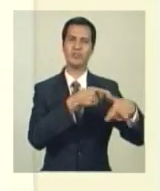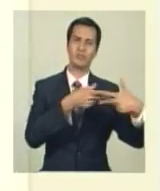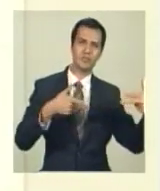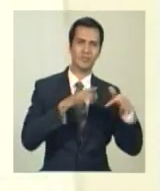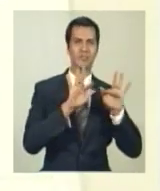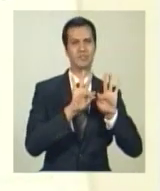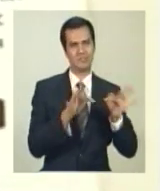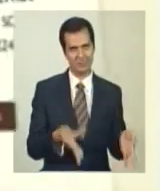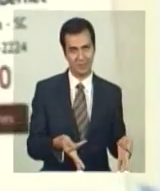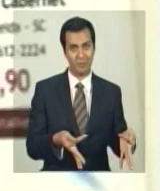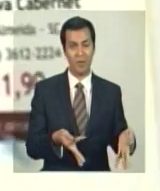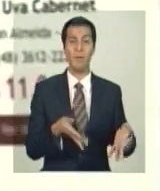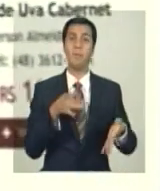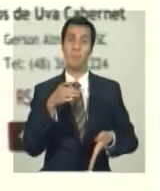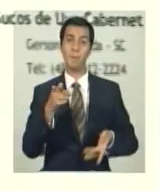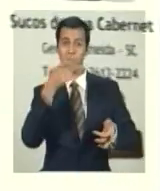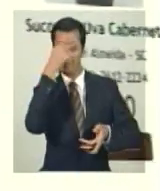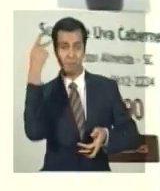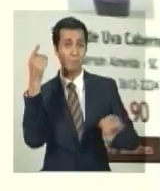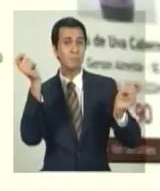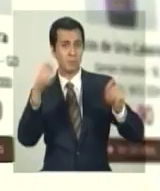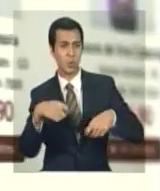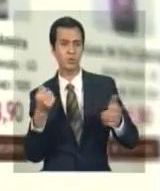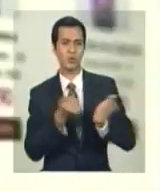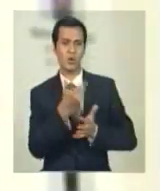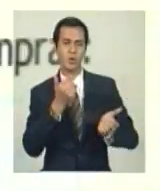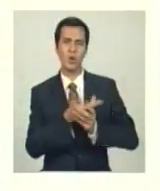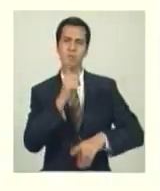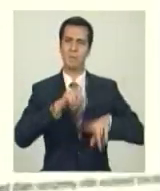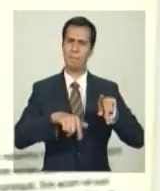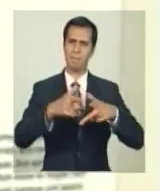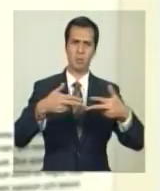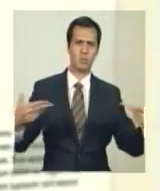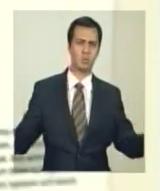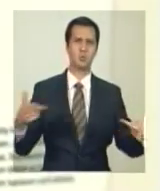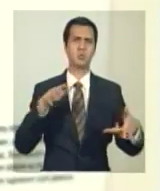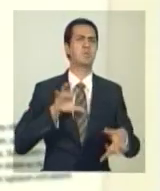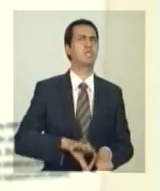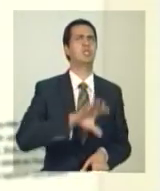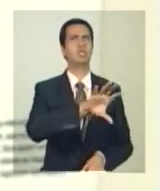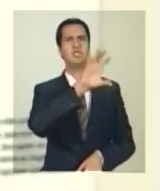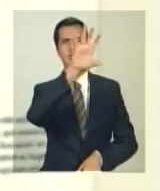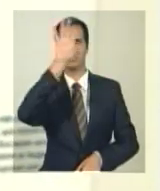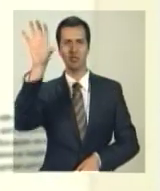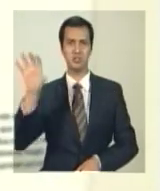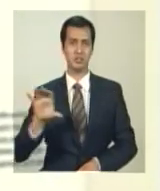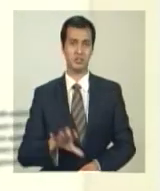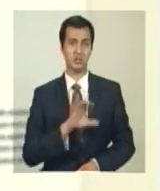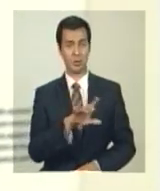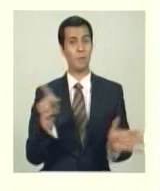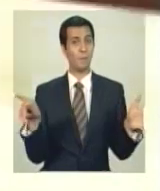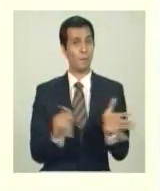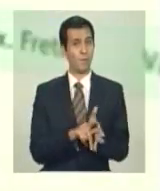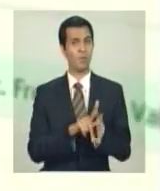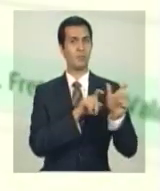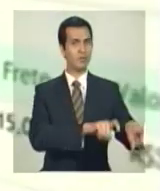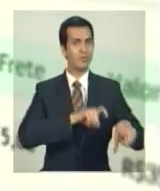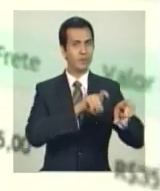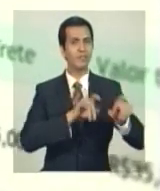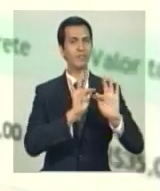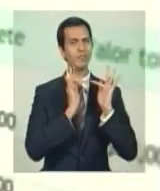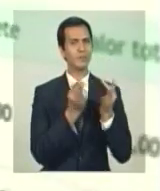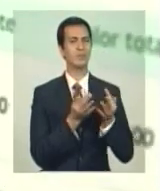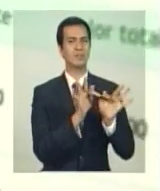encontrar e comprar produtos de diferentes regiões que só os empreendimentos da agricultura familiar produzem.